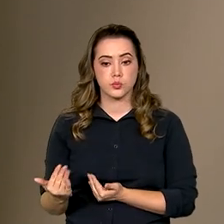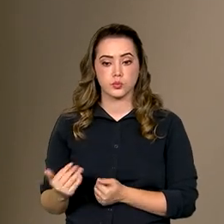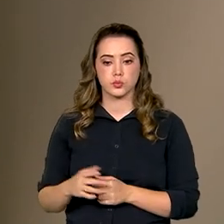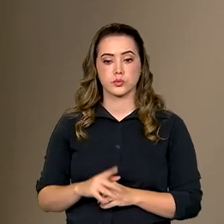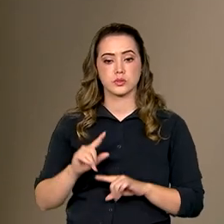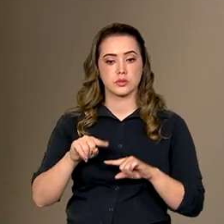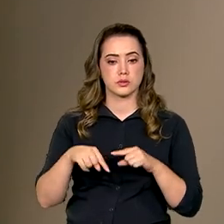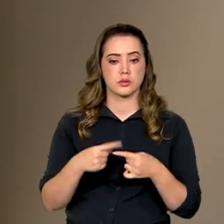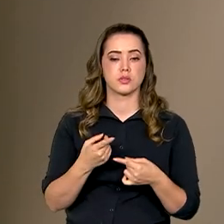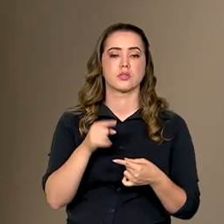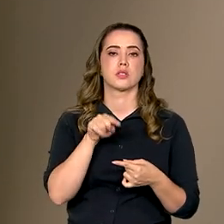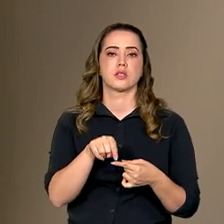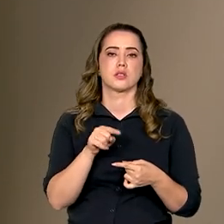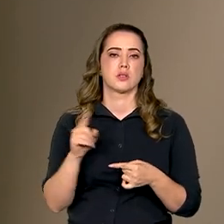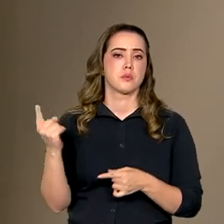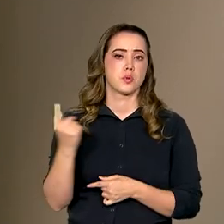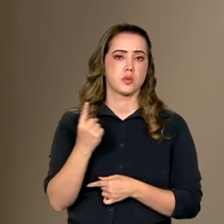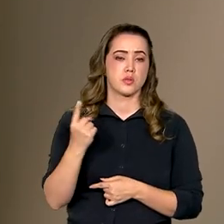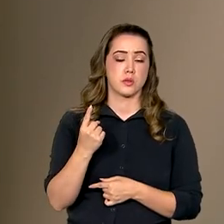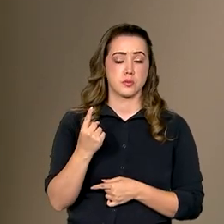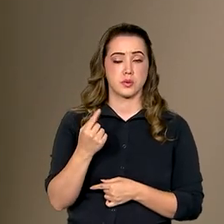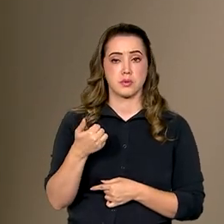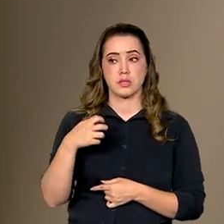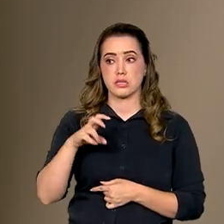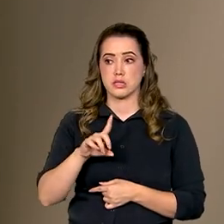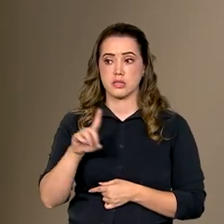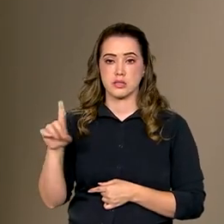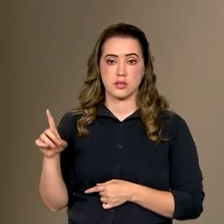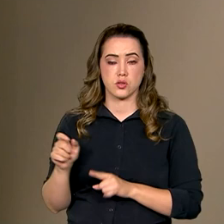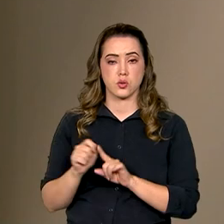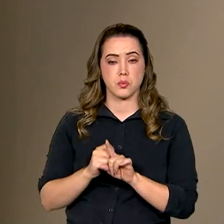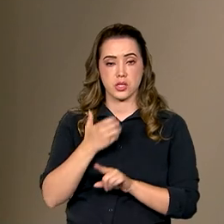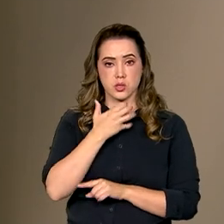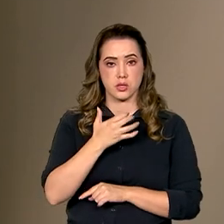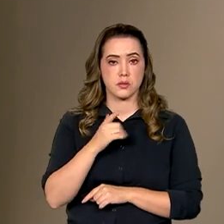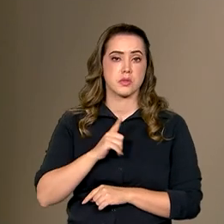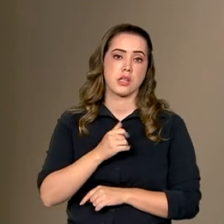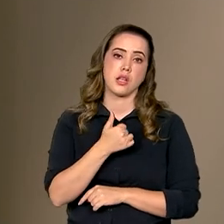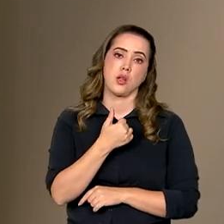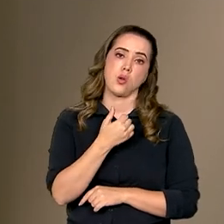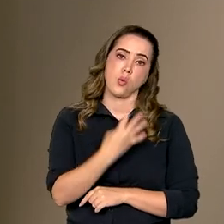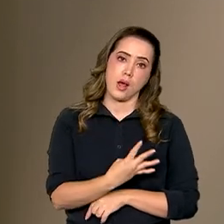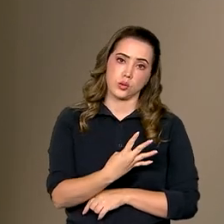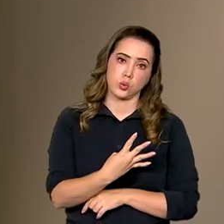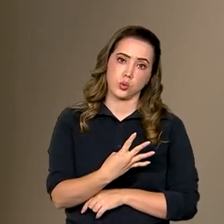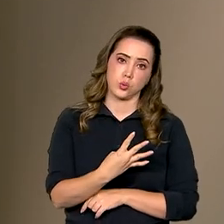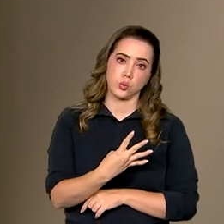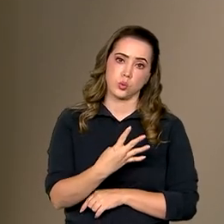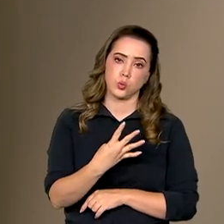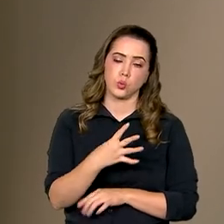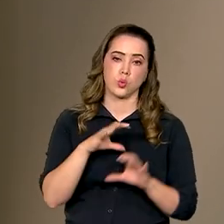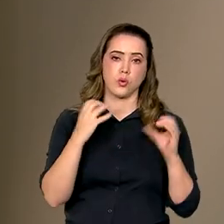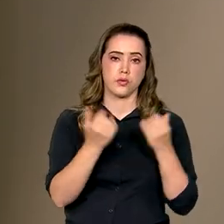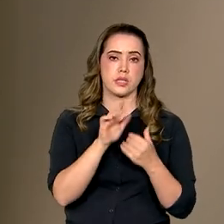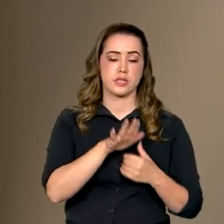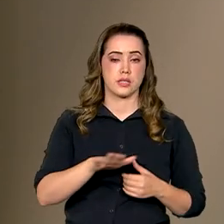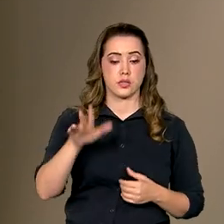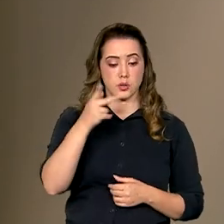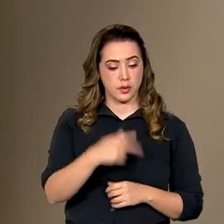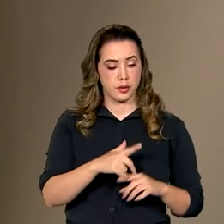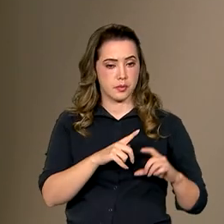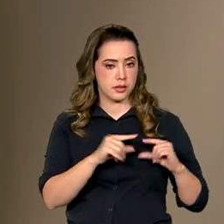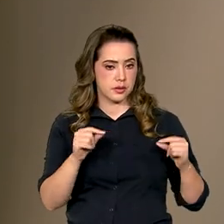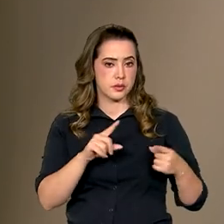E depois, na primeira quinzena de dezembro, aí nós temos quatro conferências nacionais acontecendo aqui em Brasília.